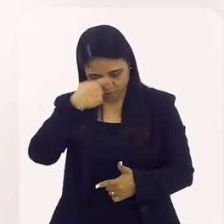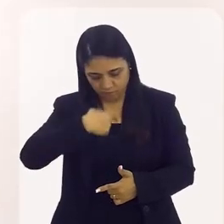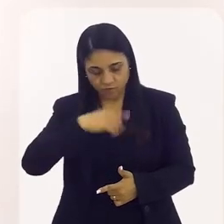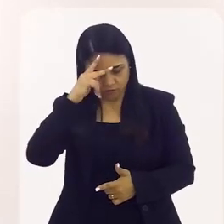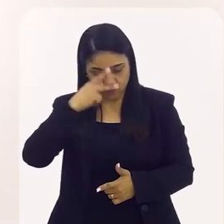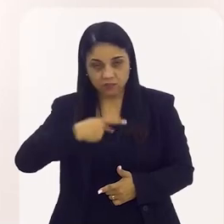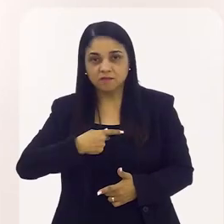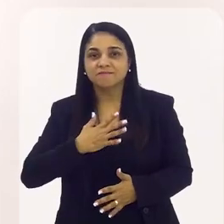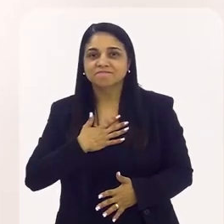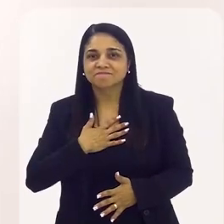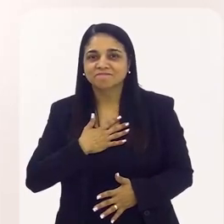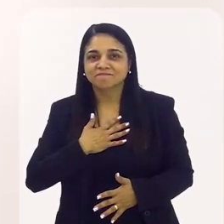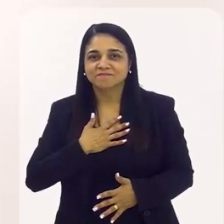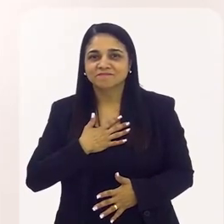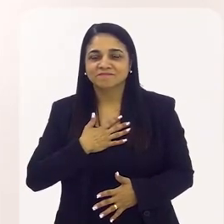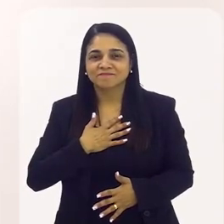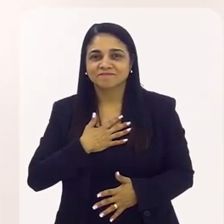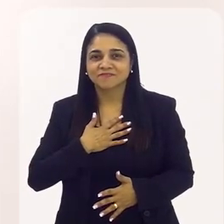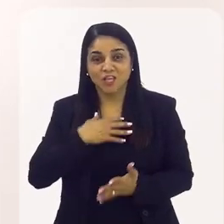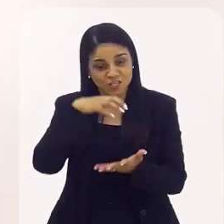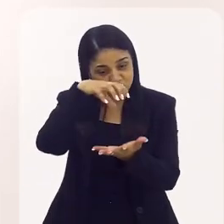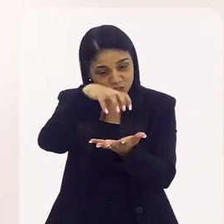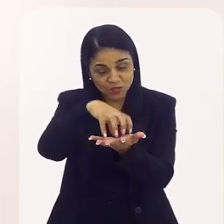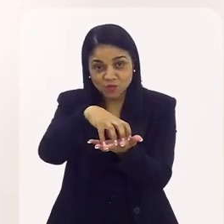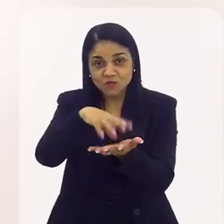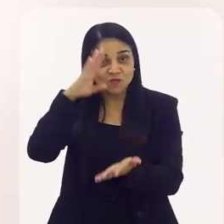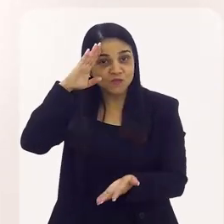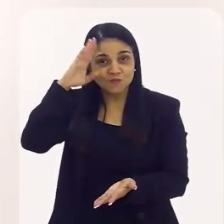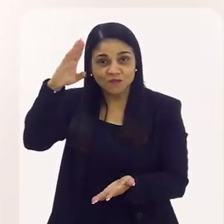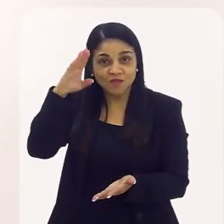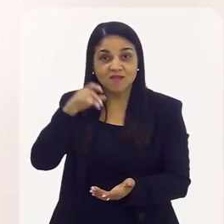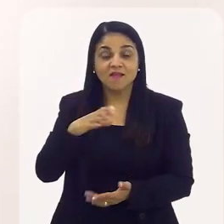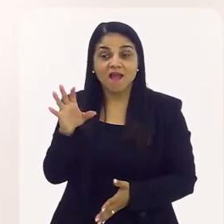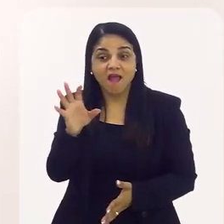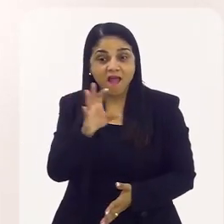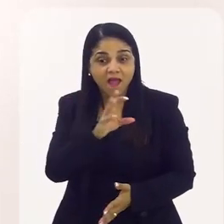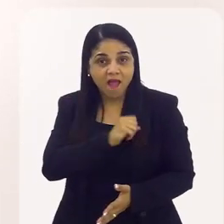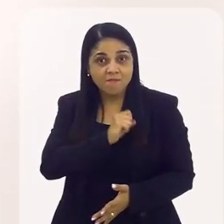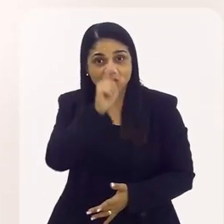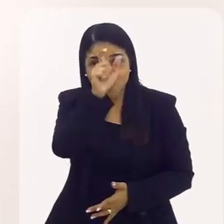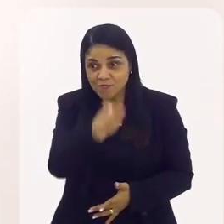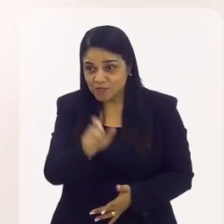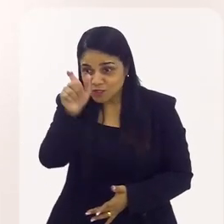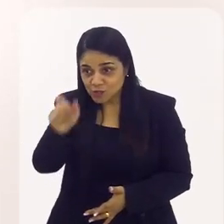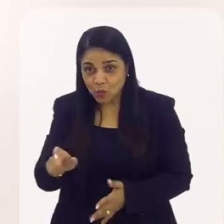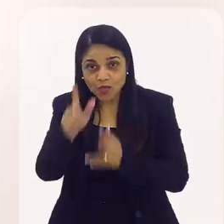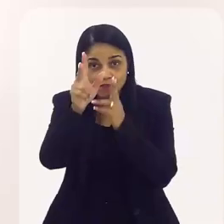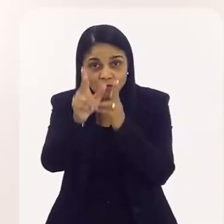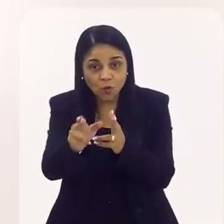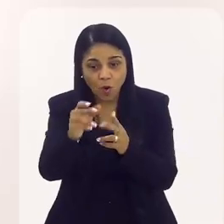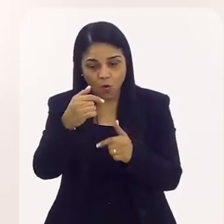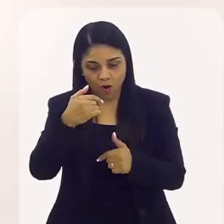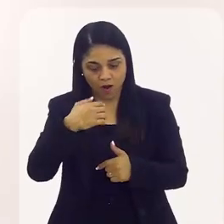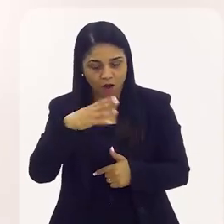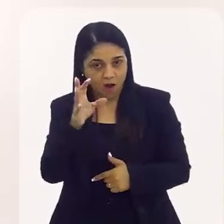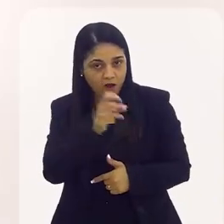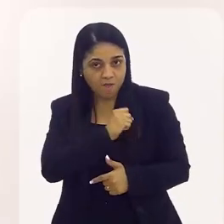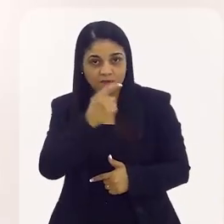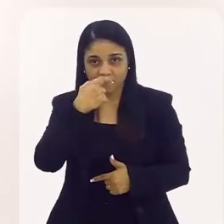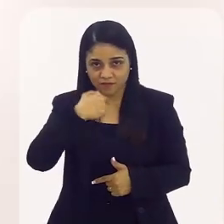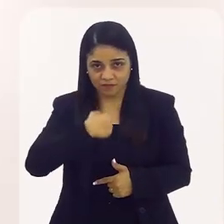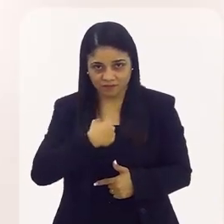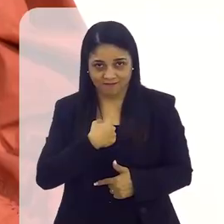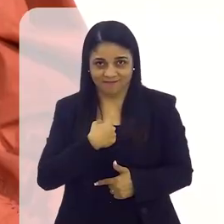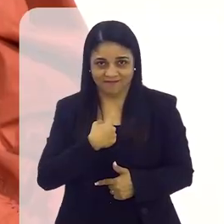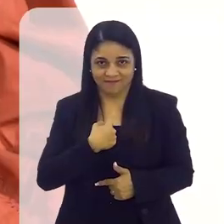mesmo. Esse é o núcleo. E se você não amar o teu próximo, você pode fazer o